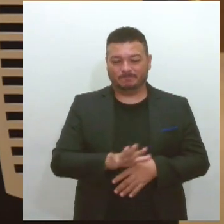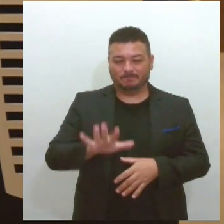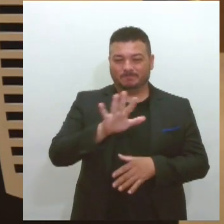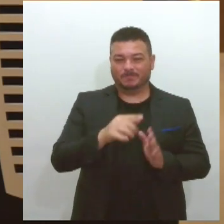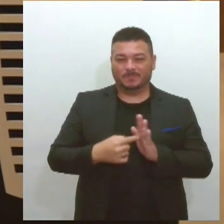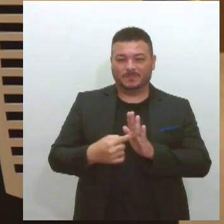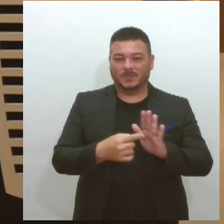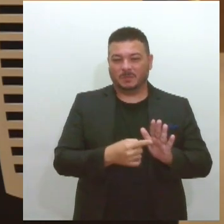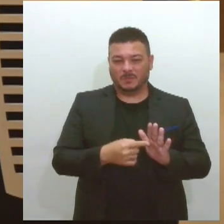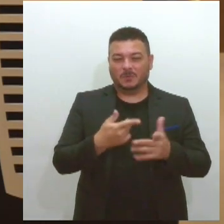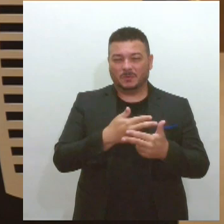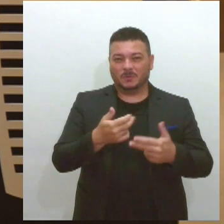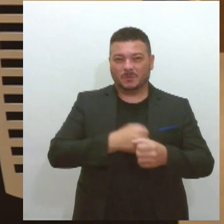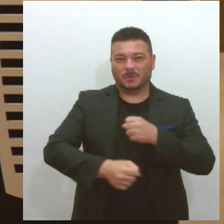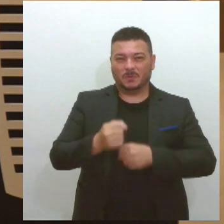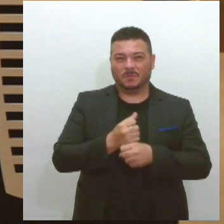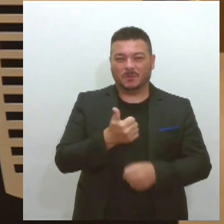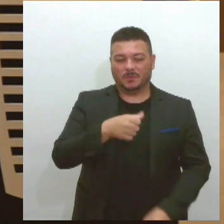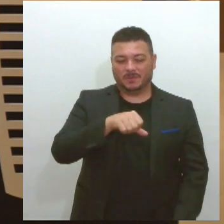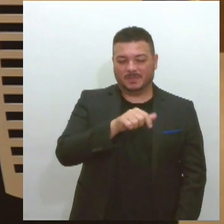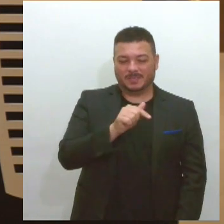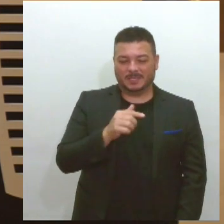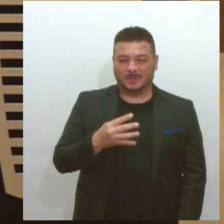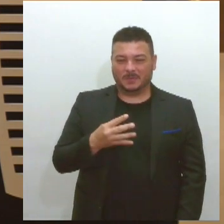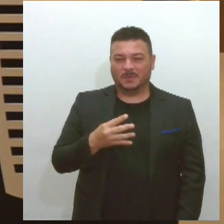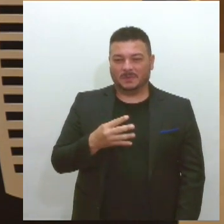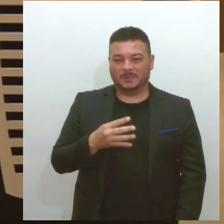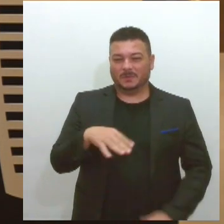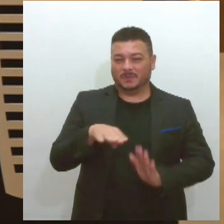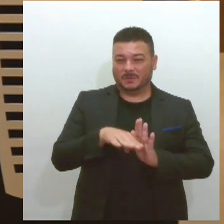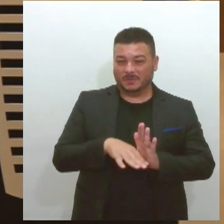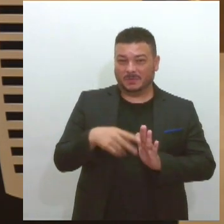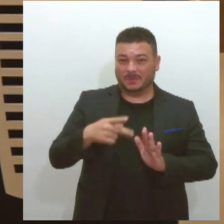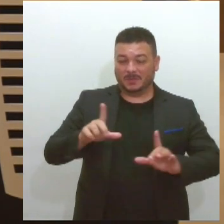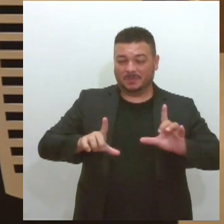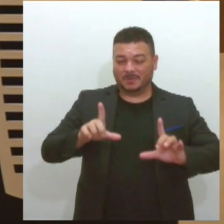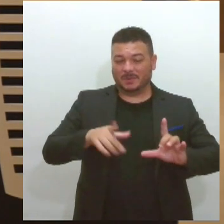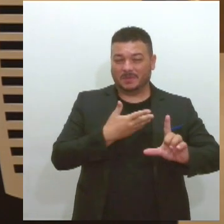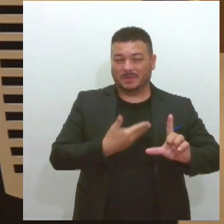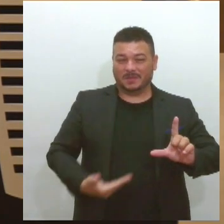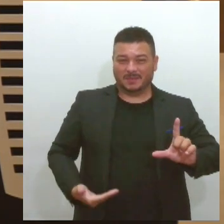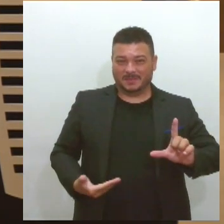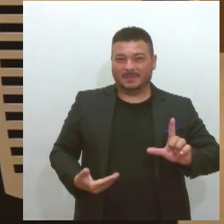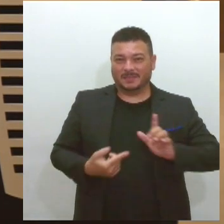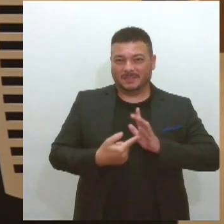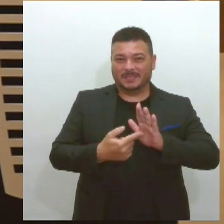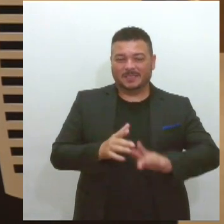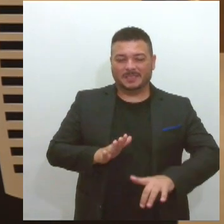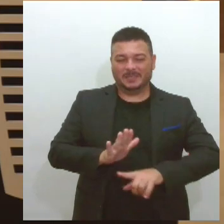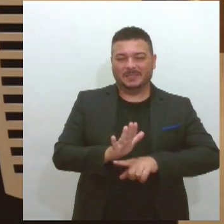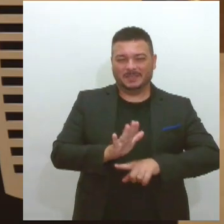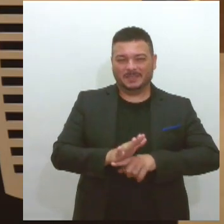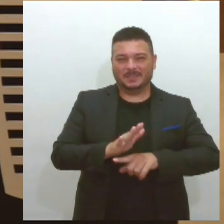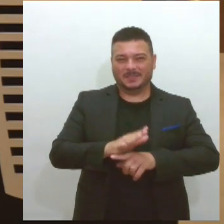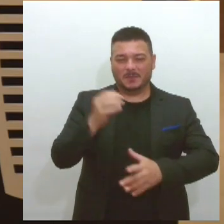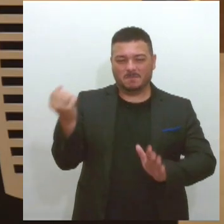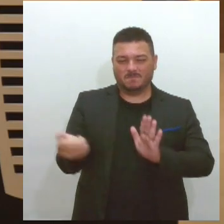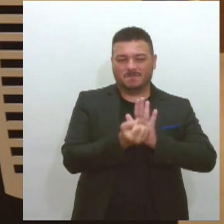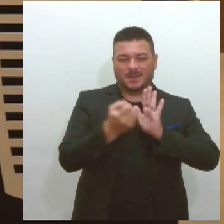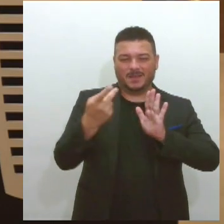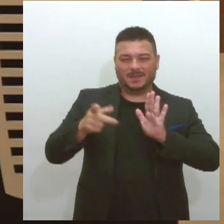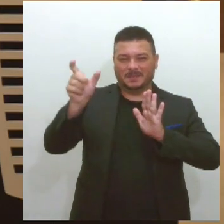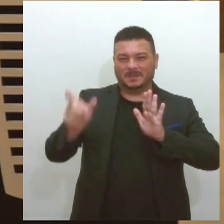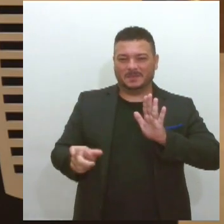1974 programa em emissora pública que contribuiu para o legado da Clemilda ser